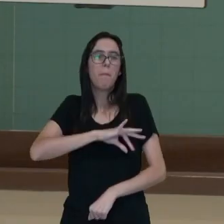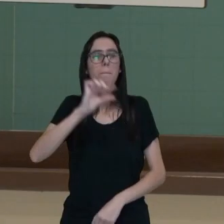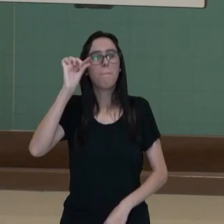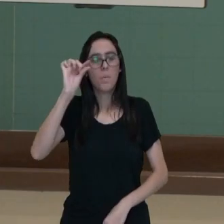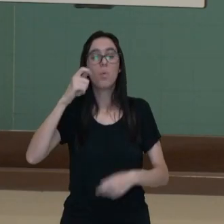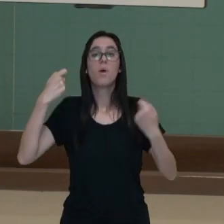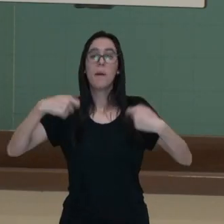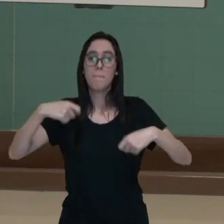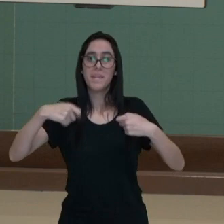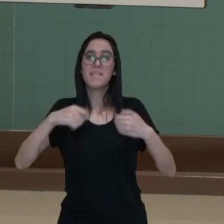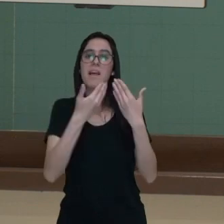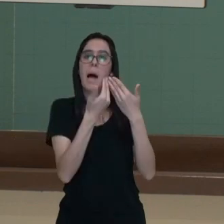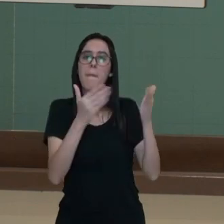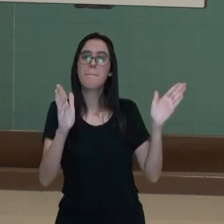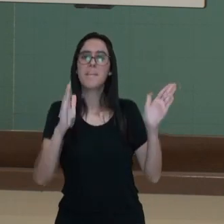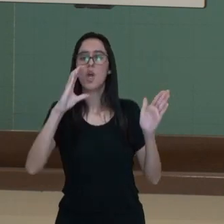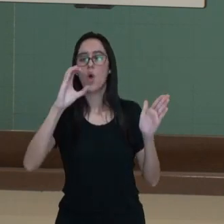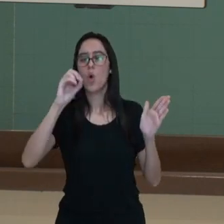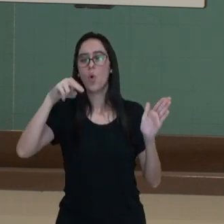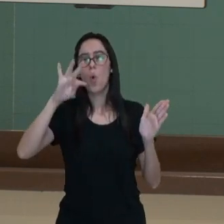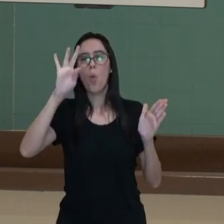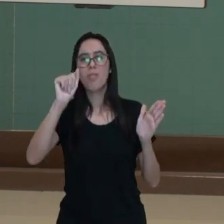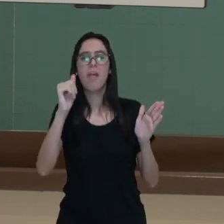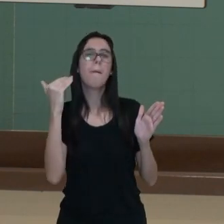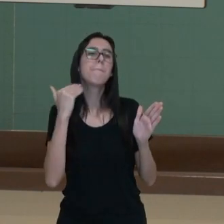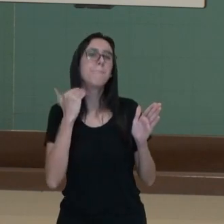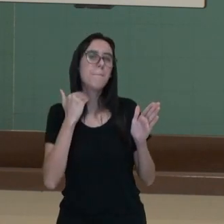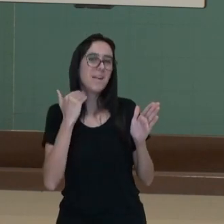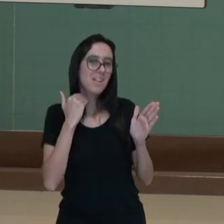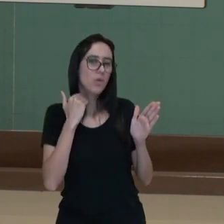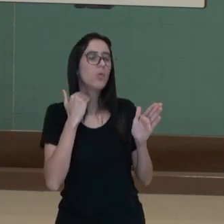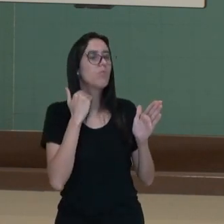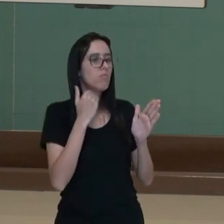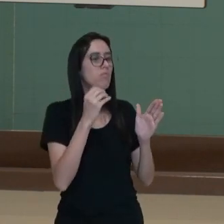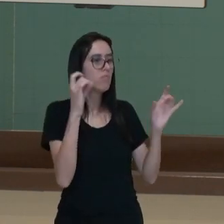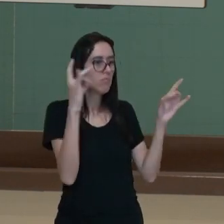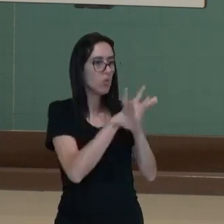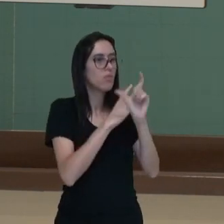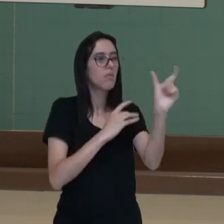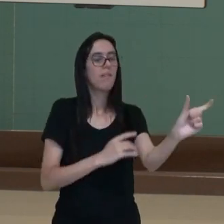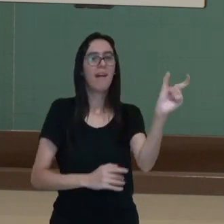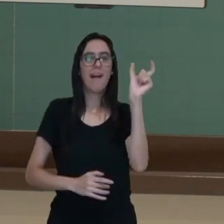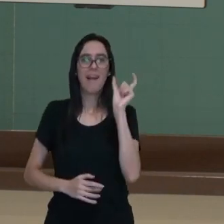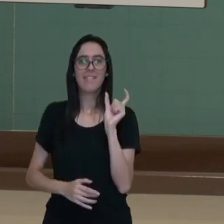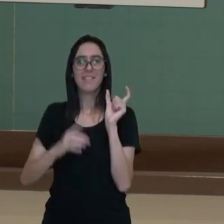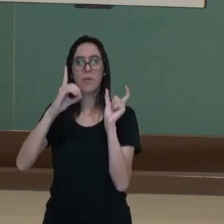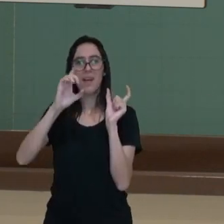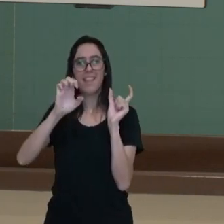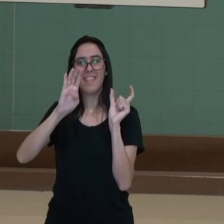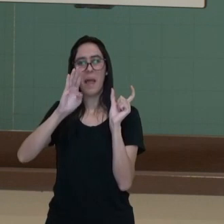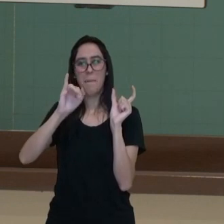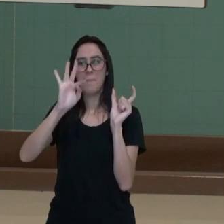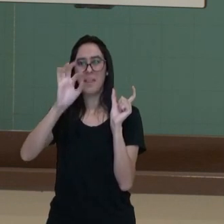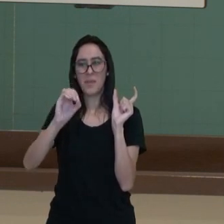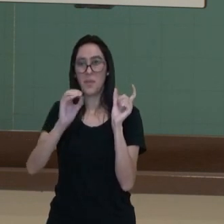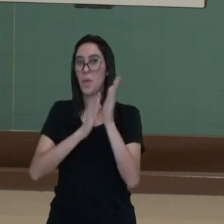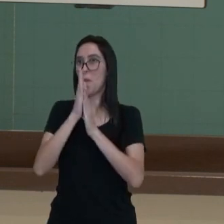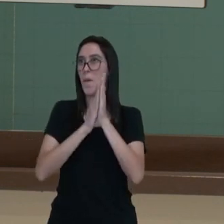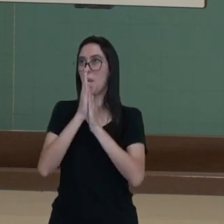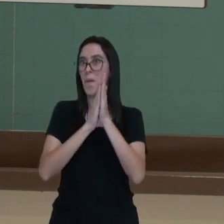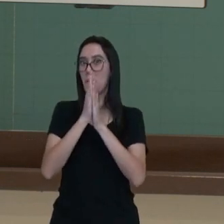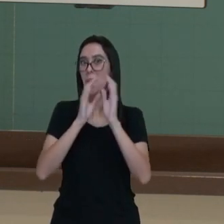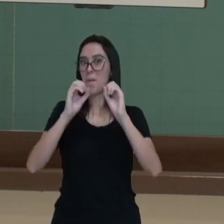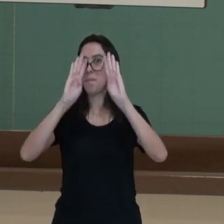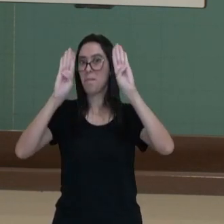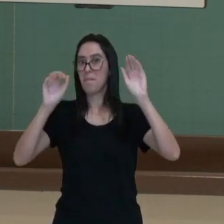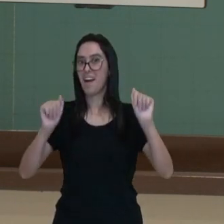lá, né? E receberá também um cartão chamado cartão de débito. Ah, oba, vou ter cartão, né? É, mas o que ela não